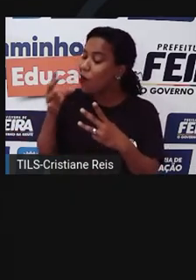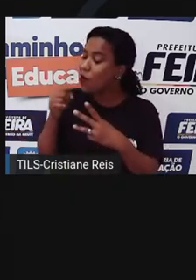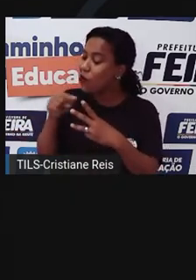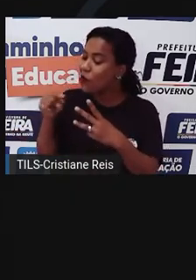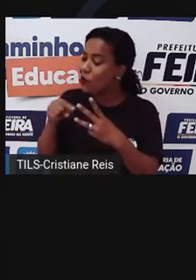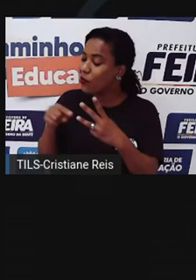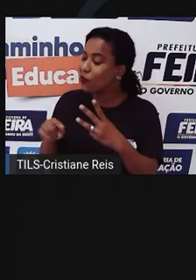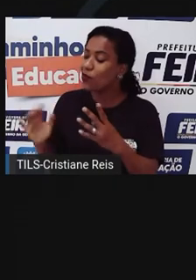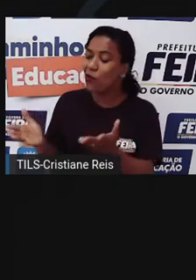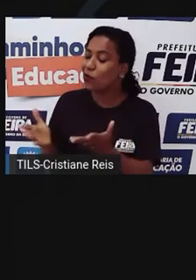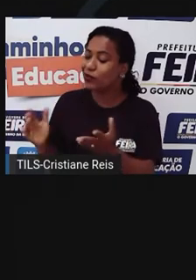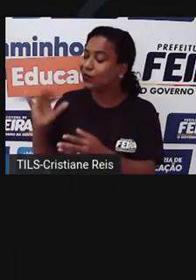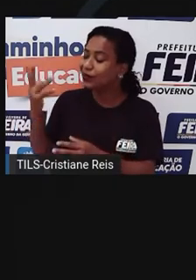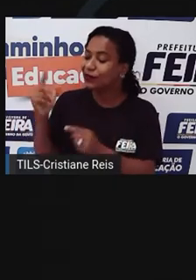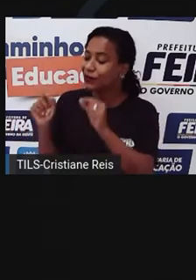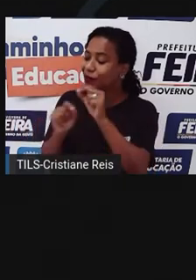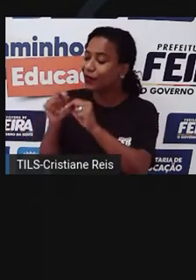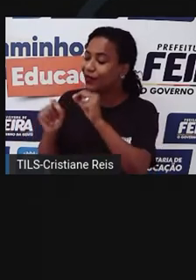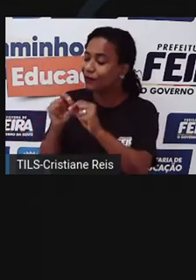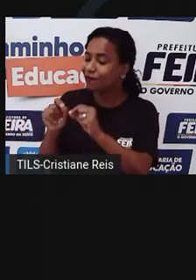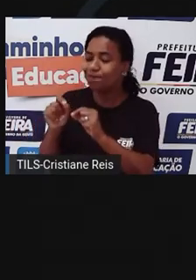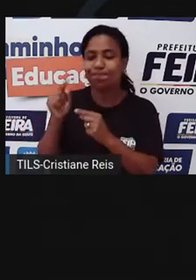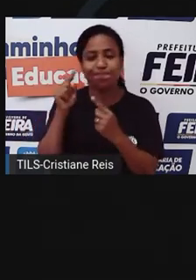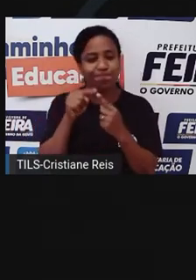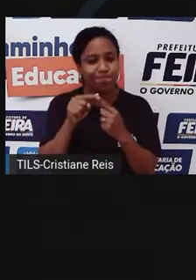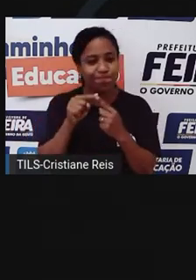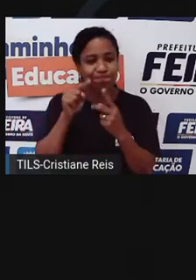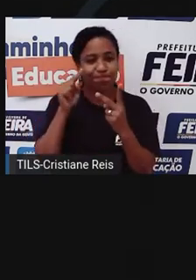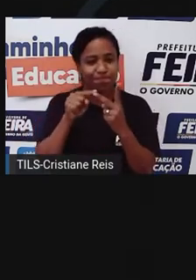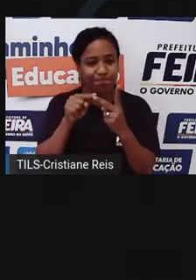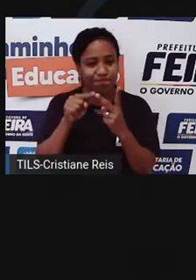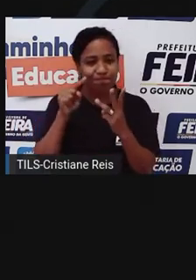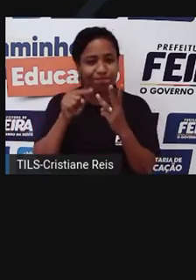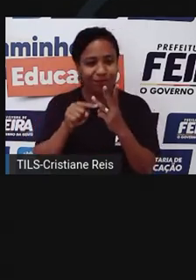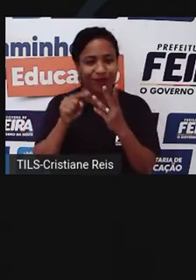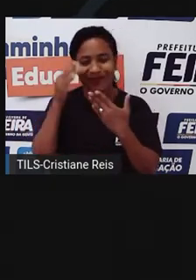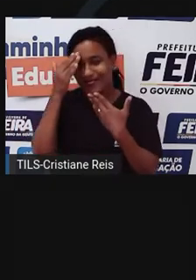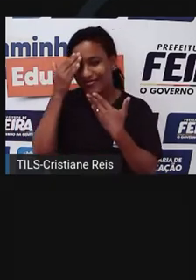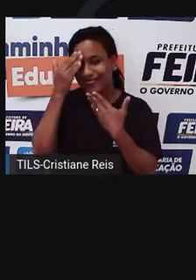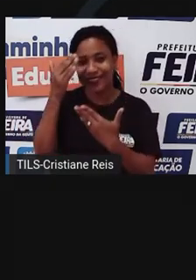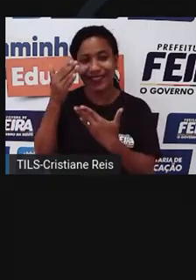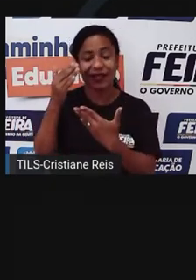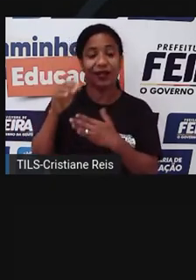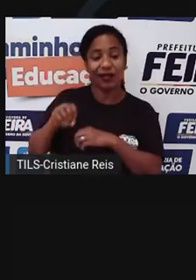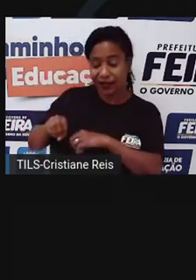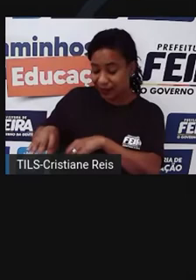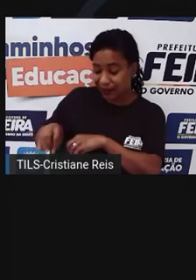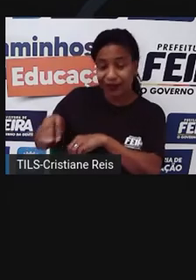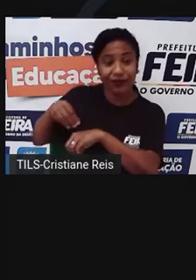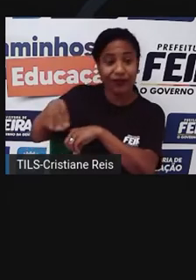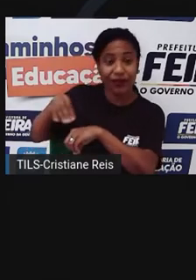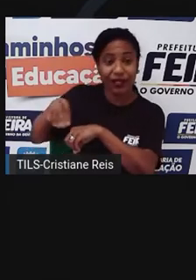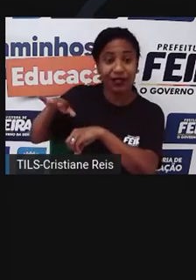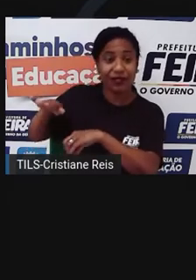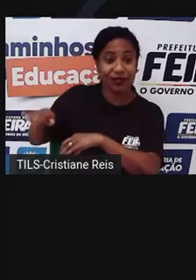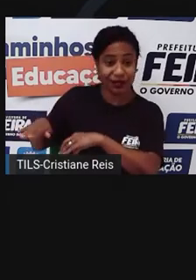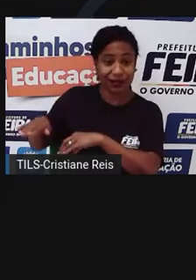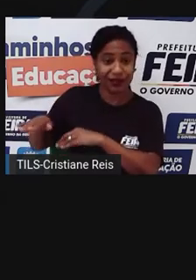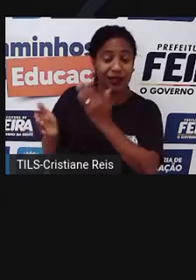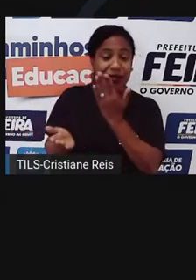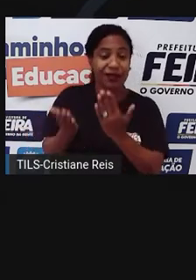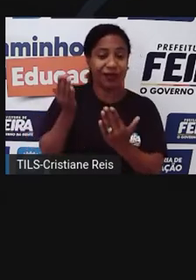exercício diário de gratidão, ele ensina a criança a saber estar equilibrado